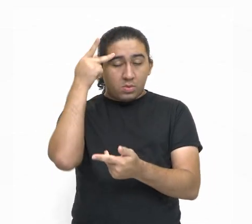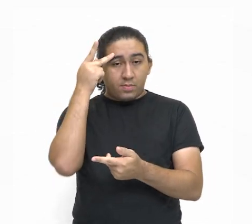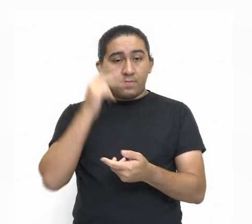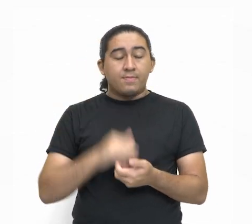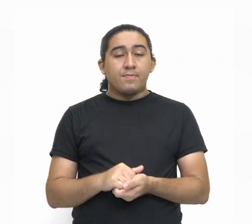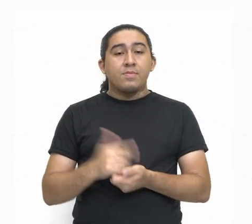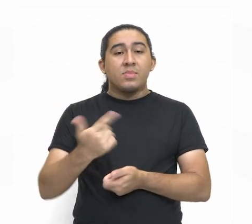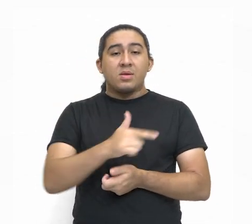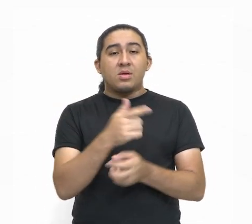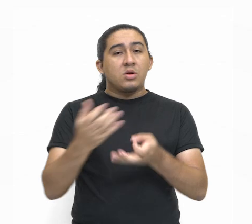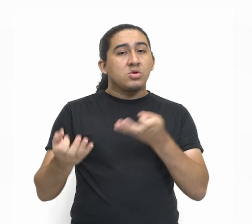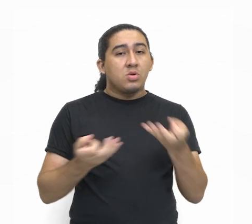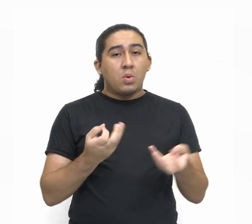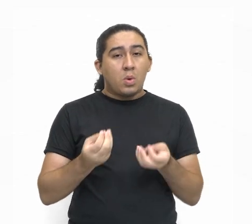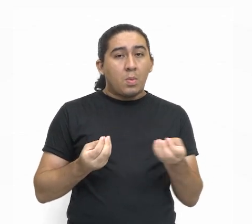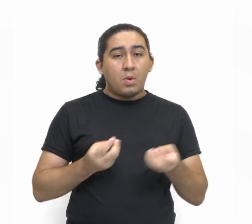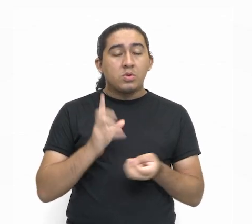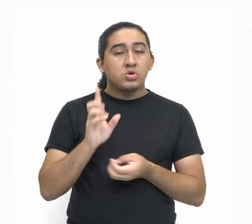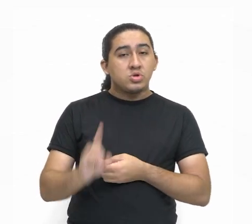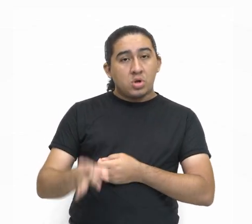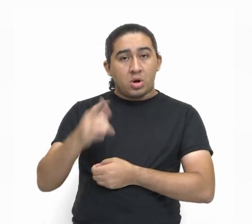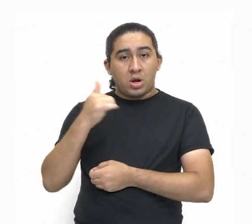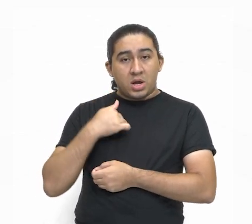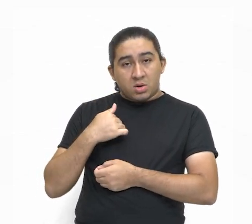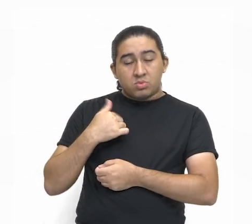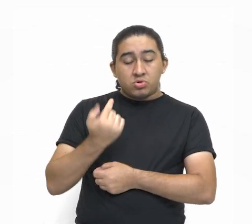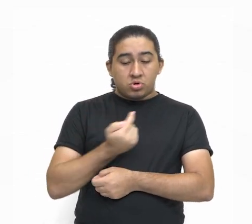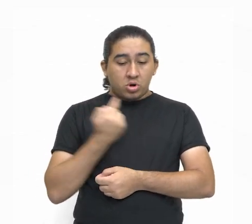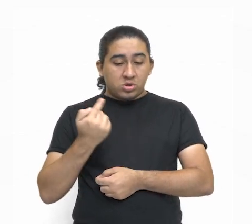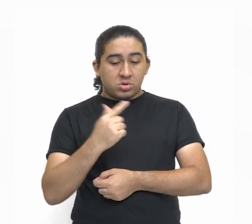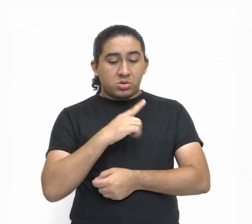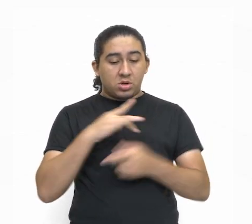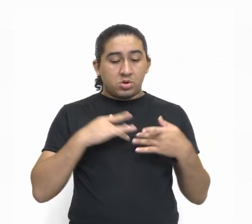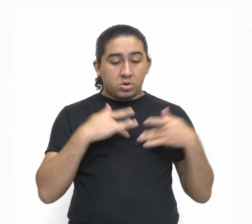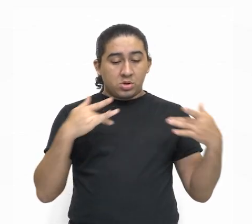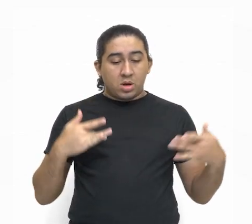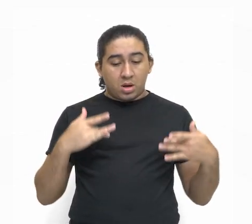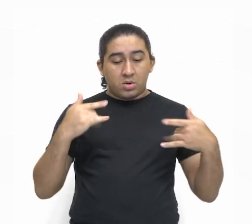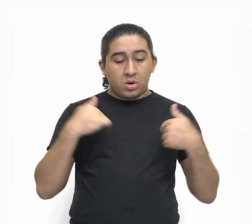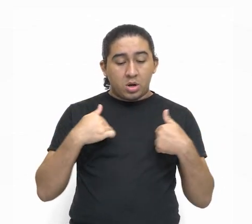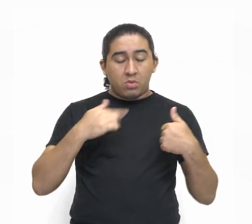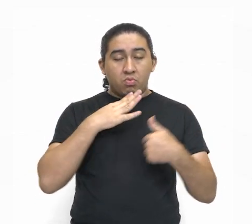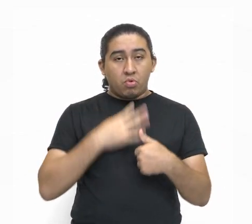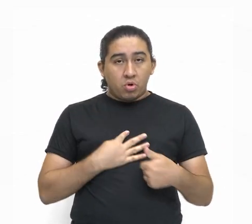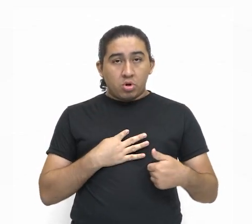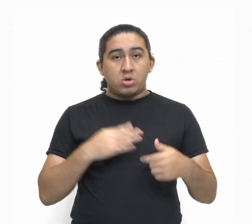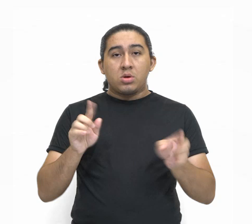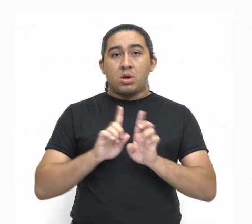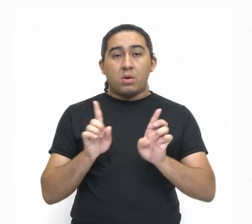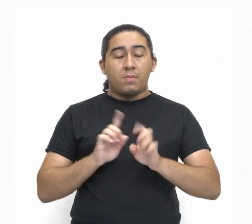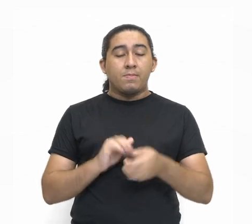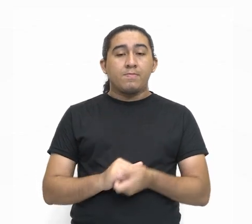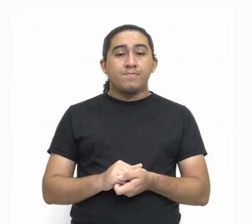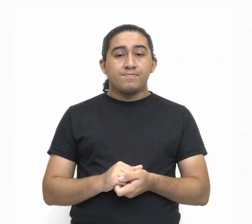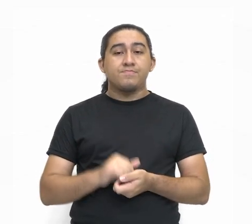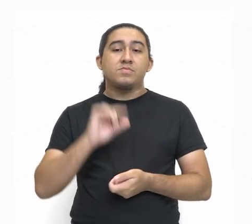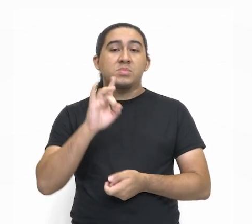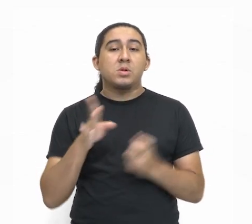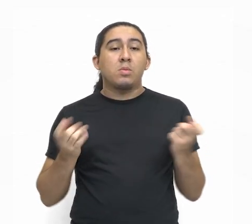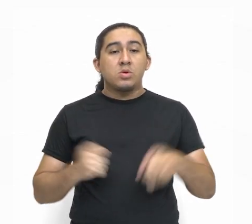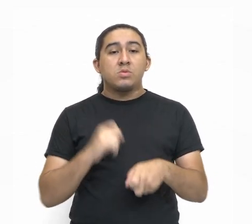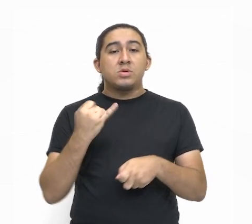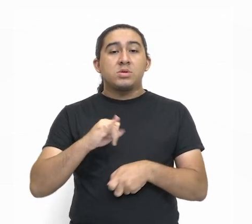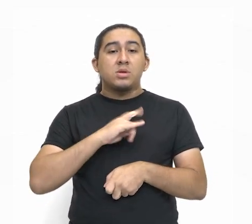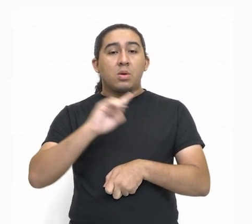Não dá para ter solidariedade só para mim. Eu sou solidário, só comigo, não existe. A solidariedade só existe em